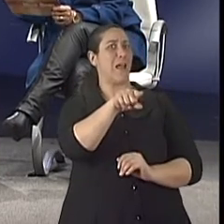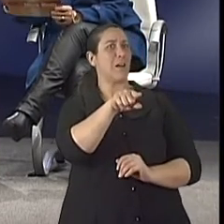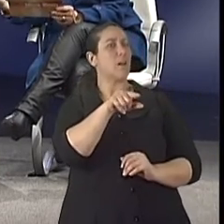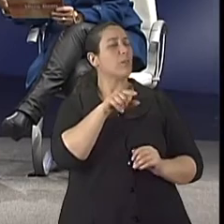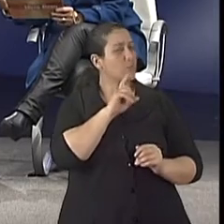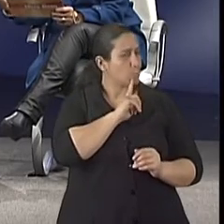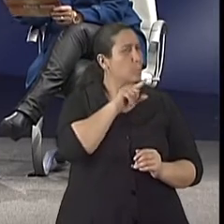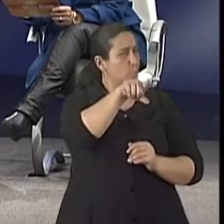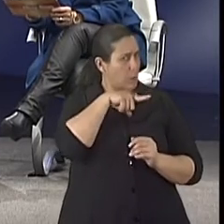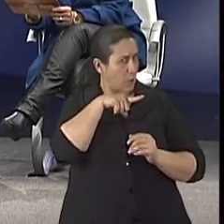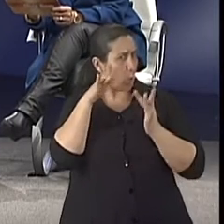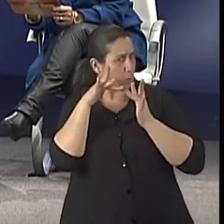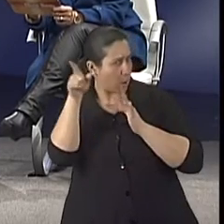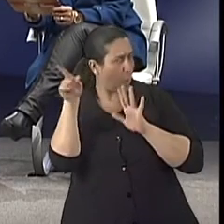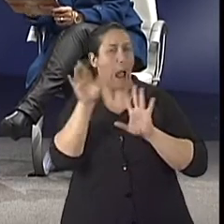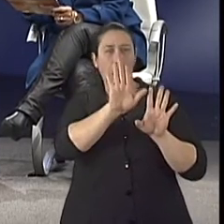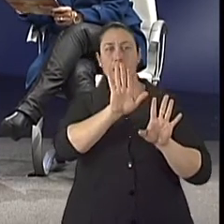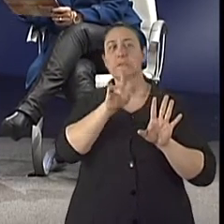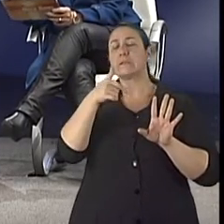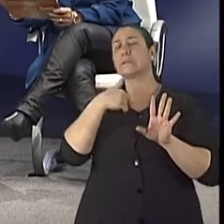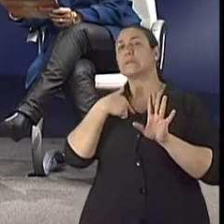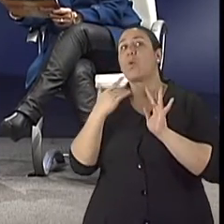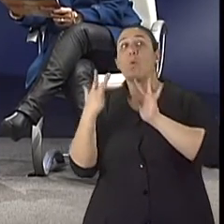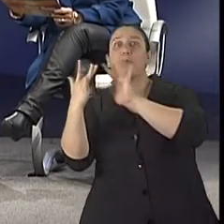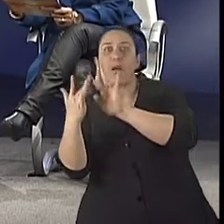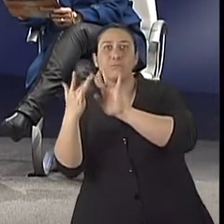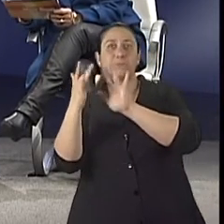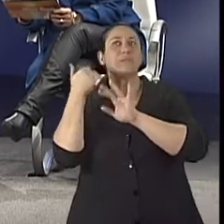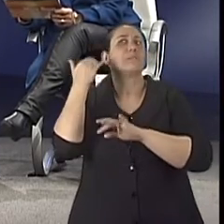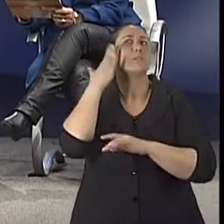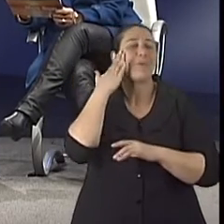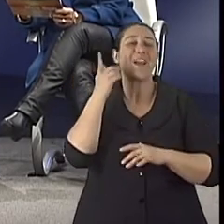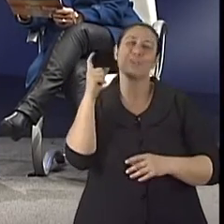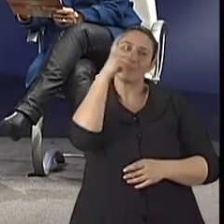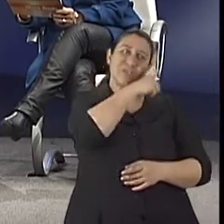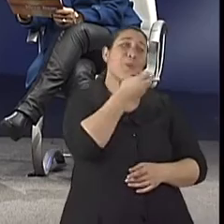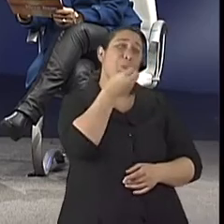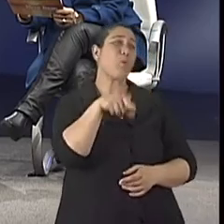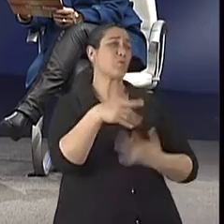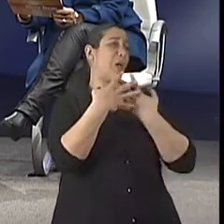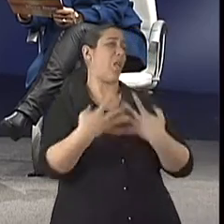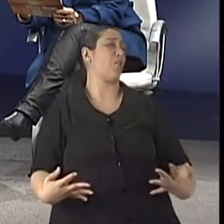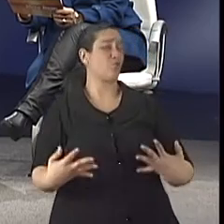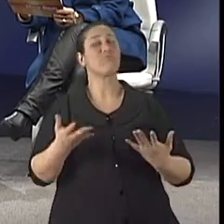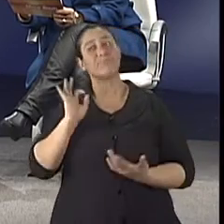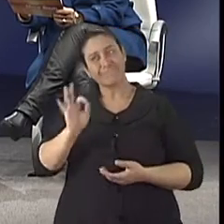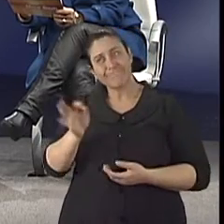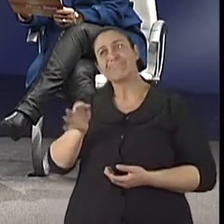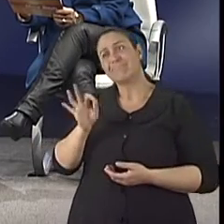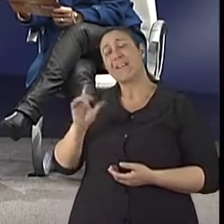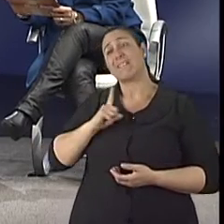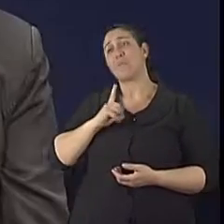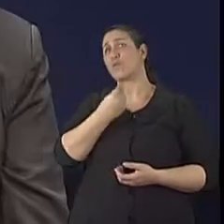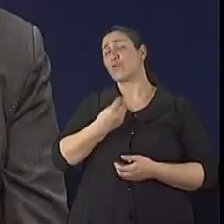o ideal, né? A gente sabe que é difícil, a gente também sabe que é muito difícil, mas é o ideal, né? É o ideal. E já temos muitos profissionais que têm